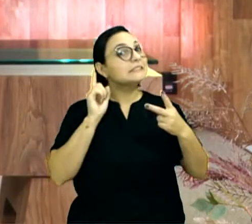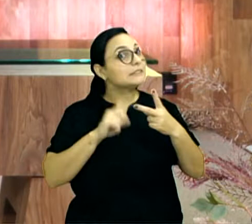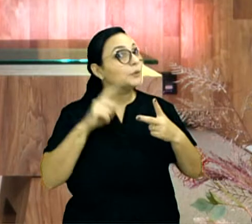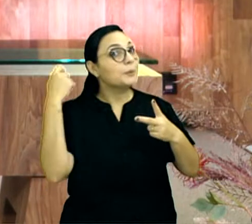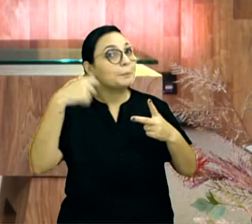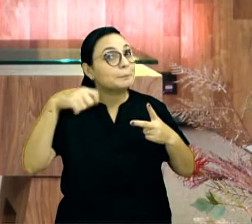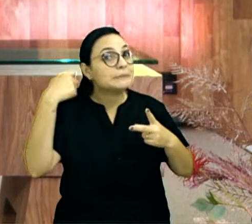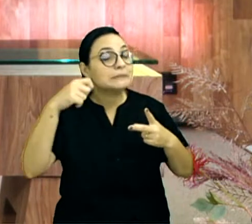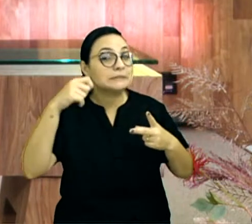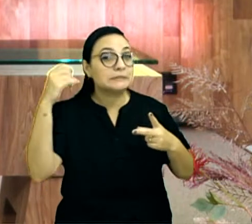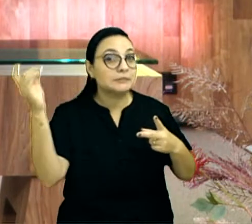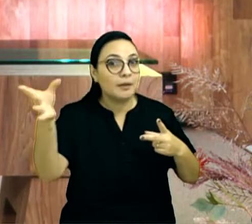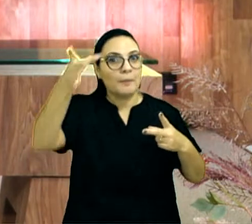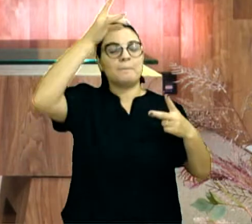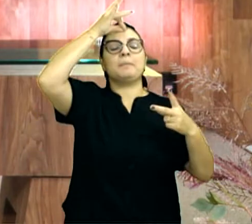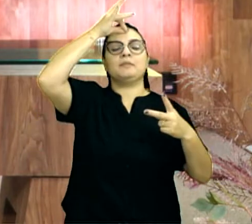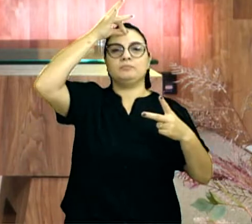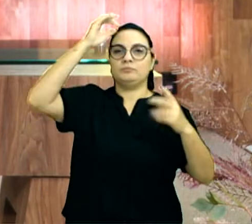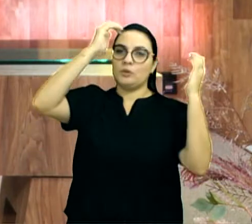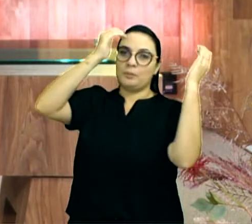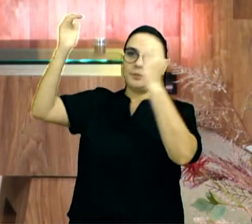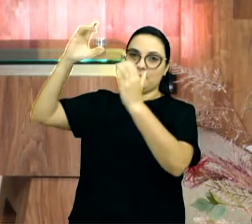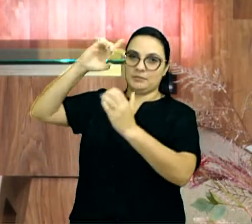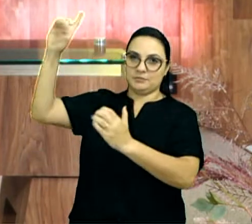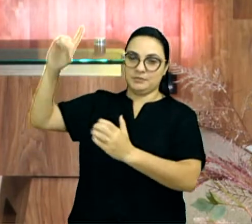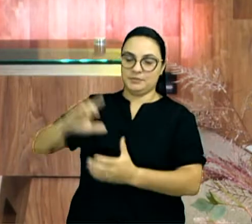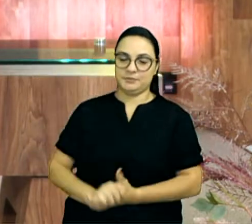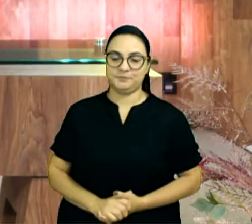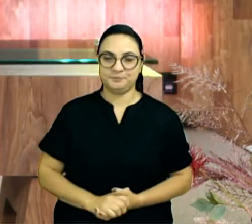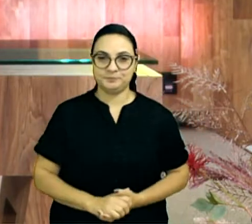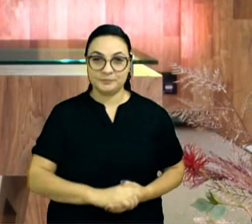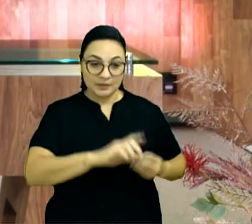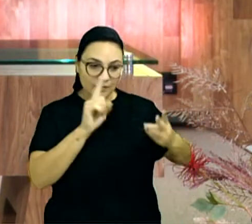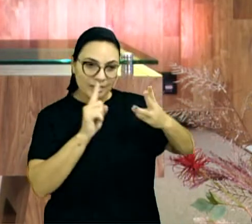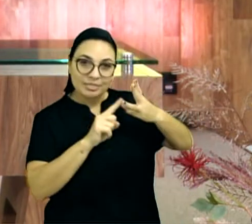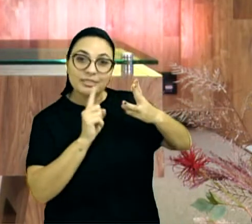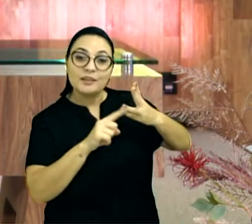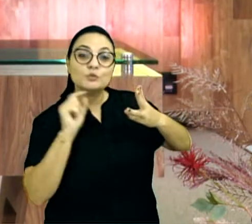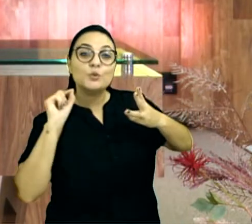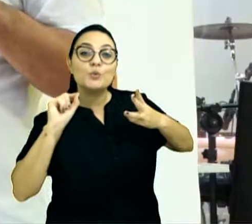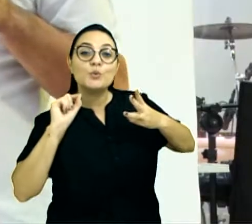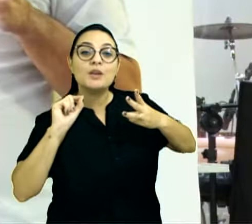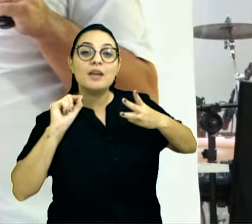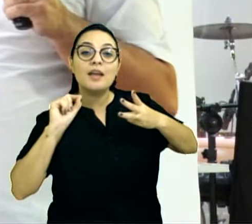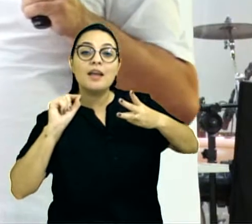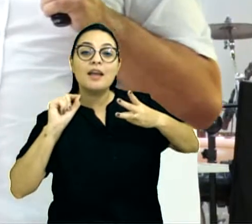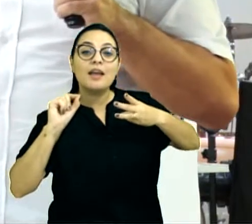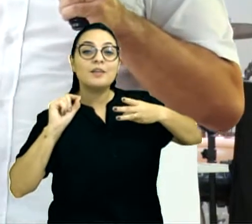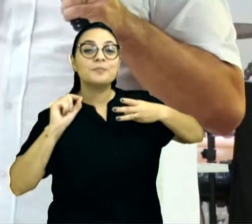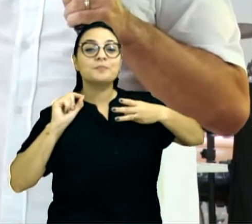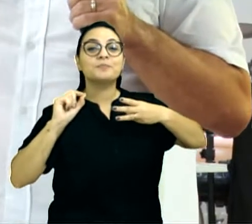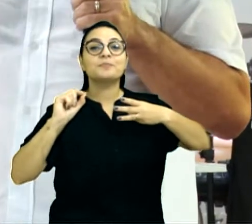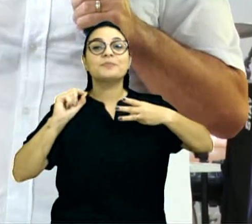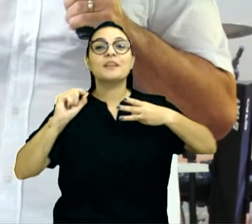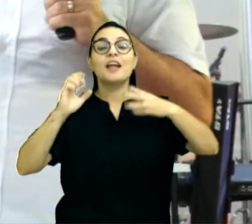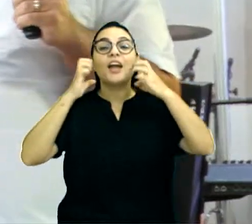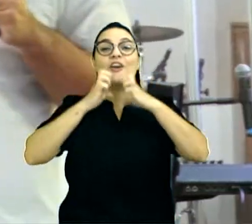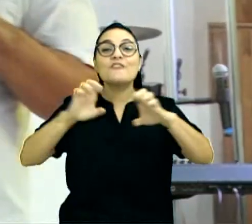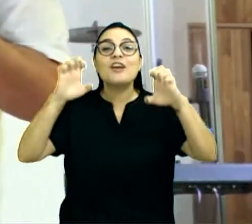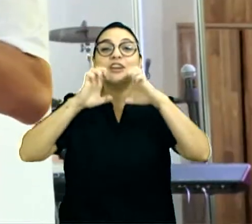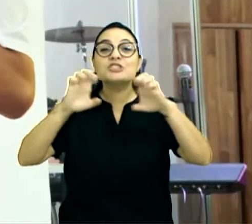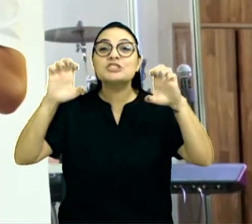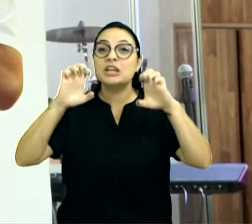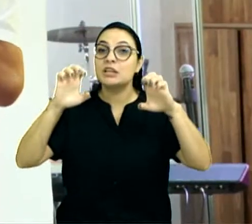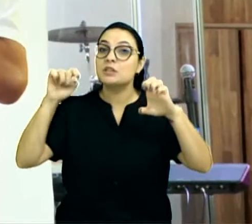de Deus. Terceiro lugar, gente está falando de evangelismo, até que ele abriu um parênteses, nós vamos ter um evangelismo de